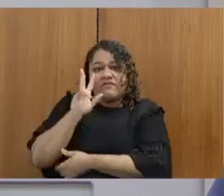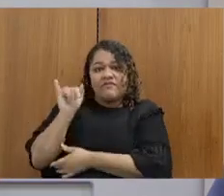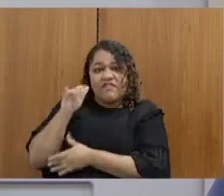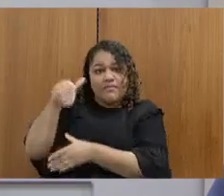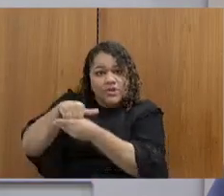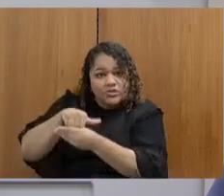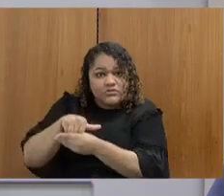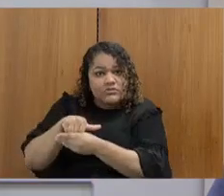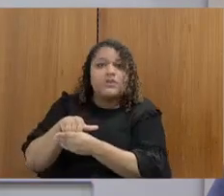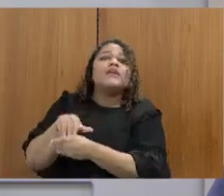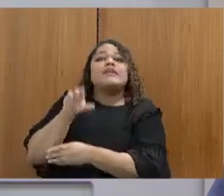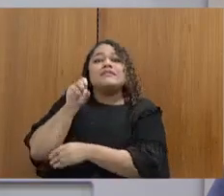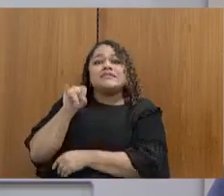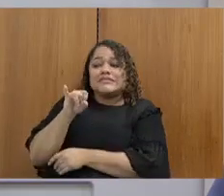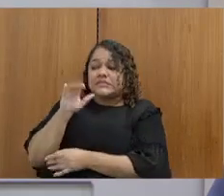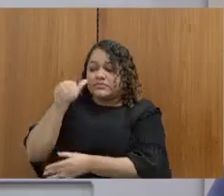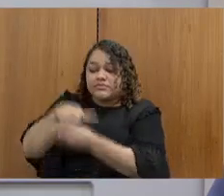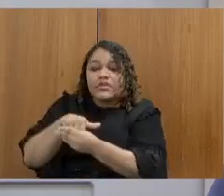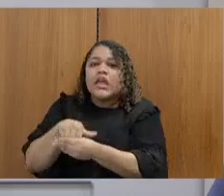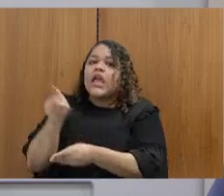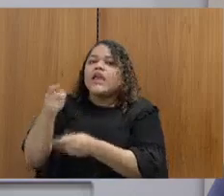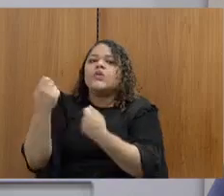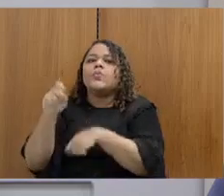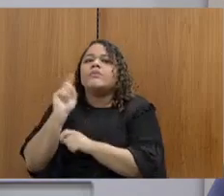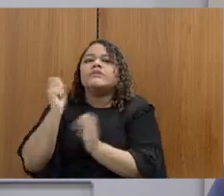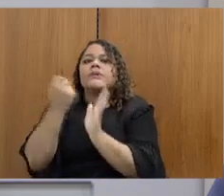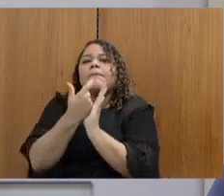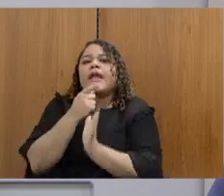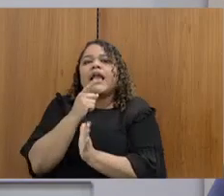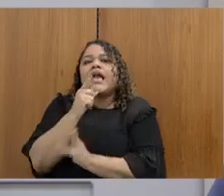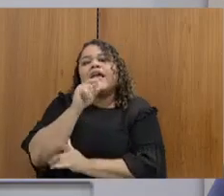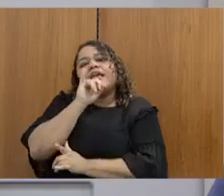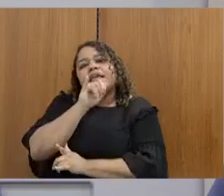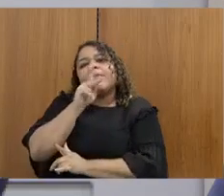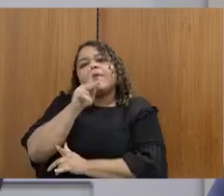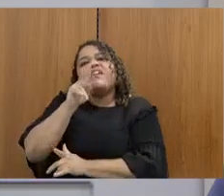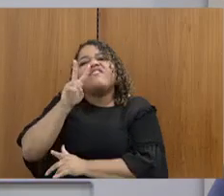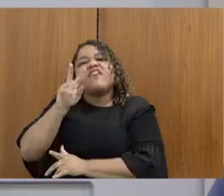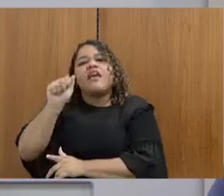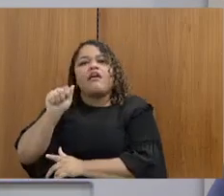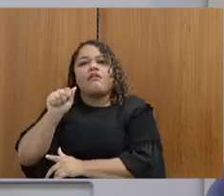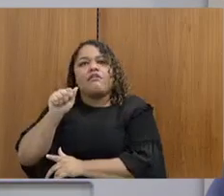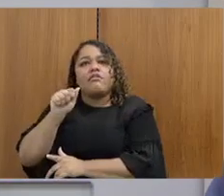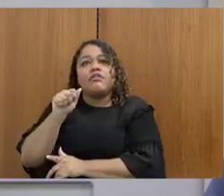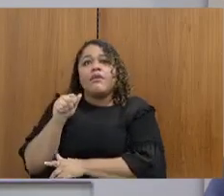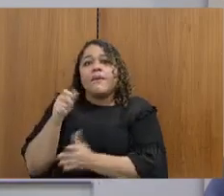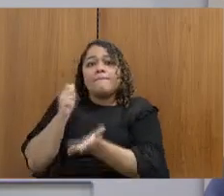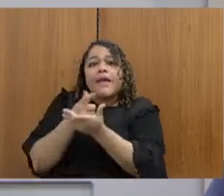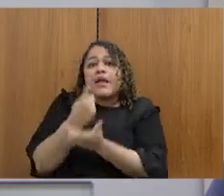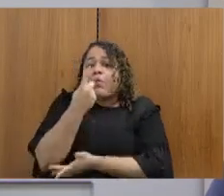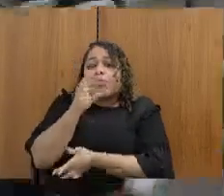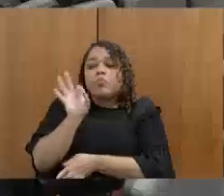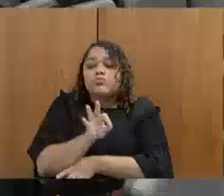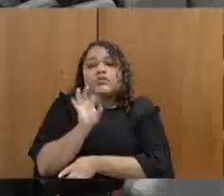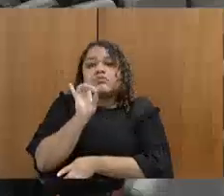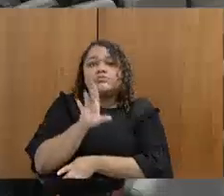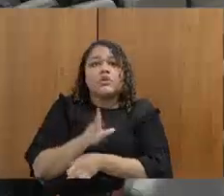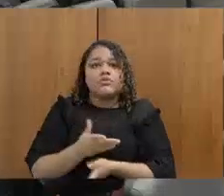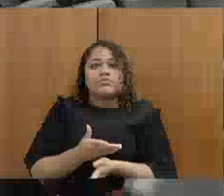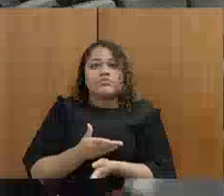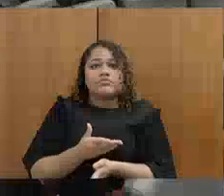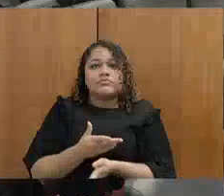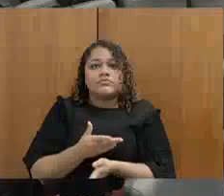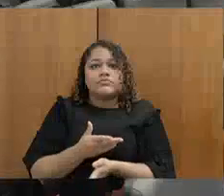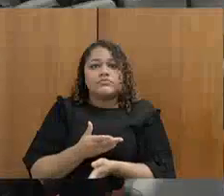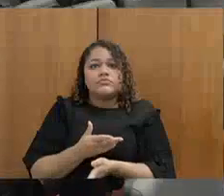projeto sendo aprovado, ela não terá que pagar mais a diferença do IPVA quando ela vem de carro, e ela paga só 1%, cada um que está aqui que tem o seu carrinho, para o mais velho que